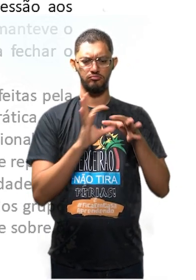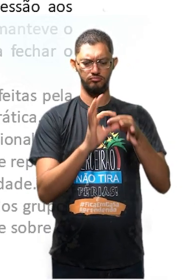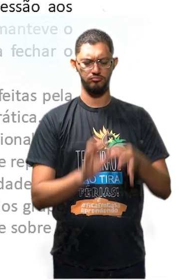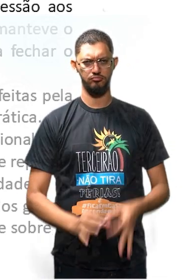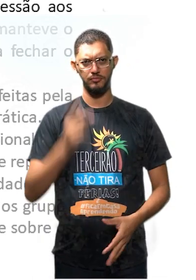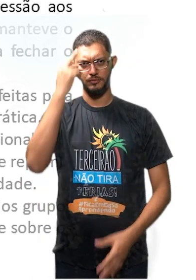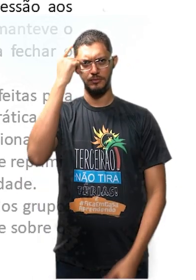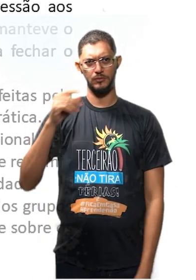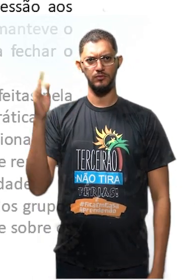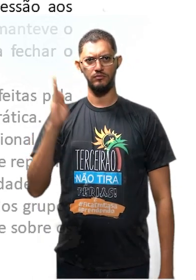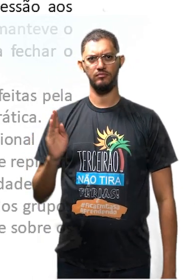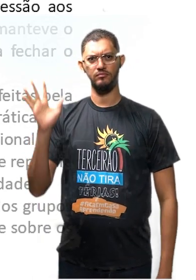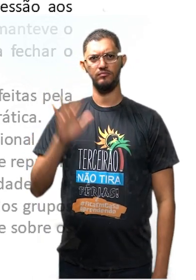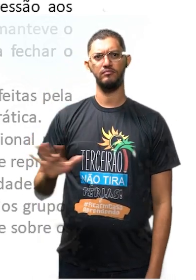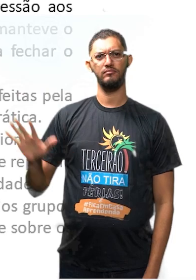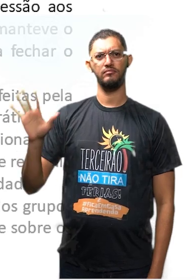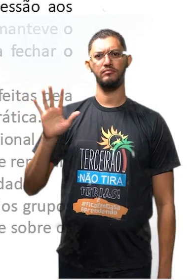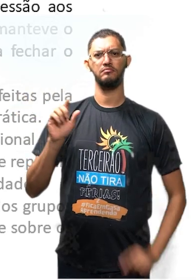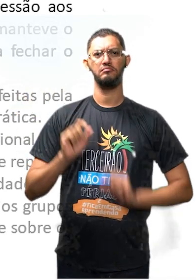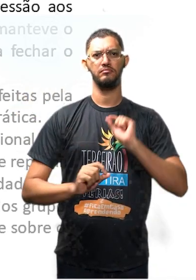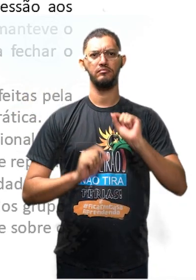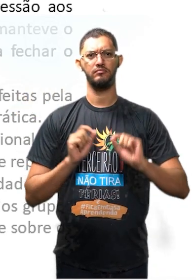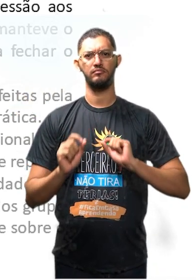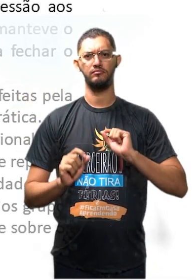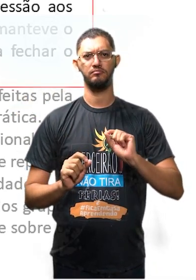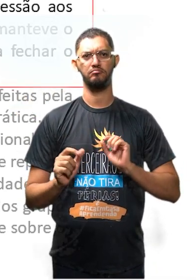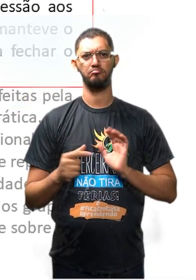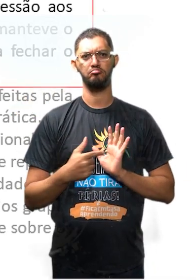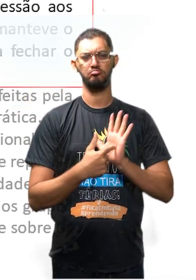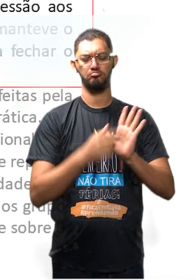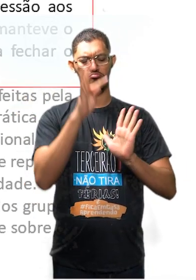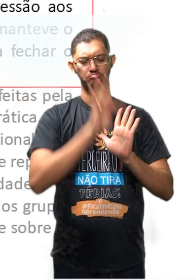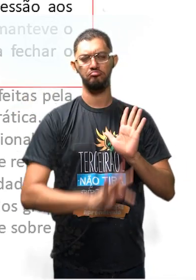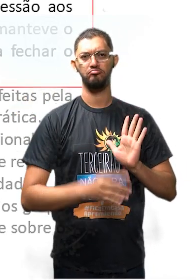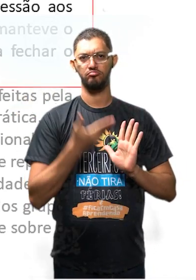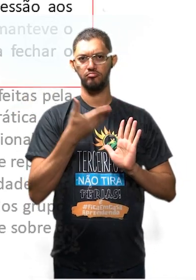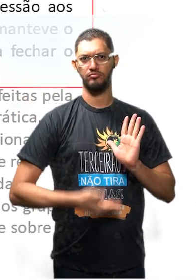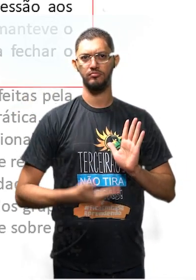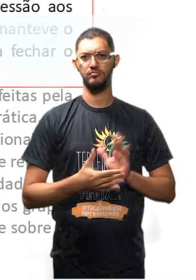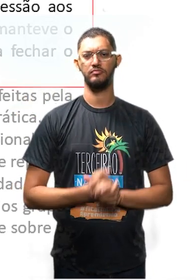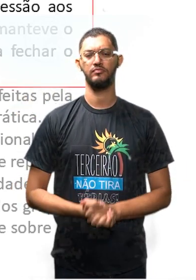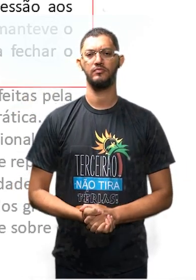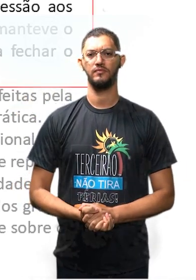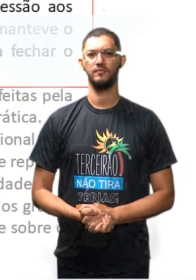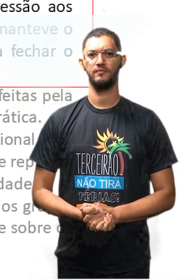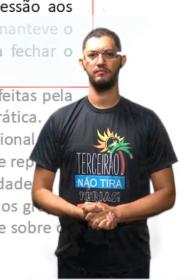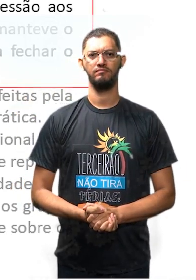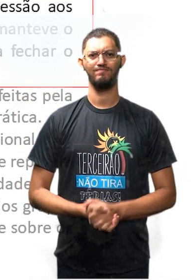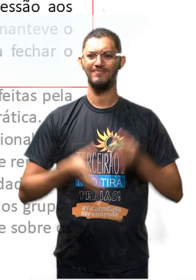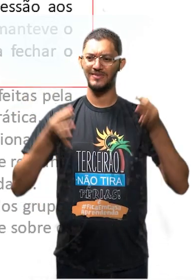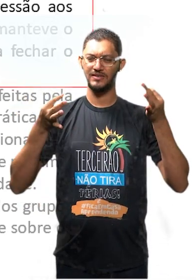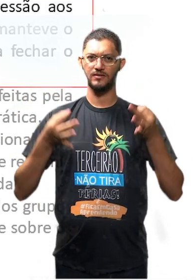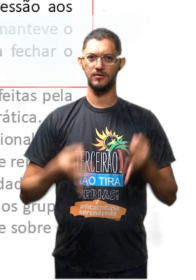canção que está sendo citada Vamos lá? Com certeza o governo de Médici